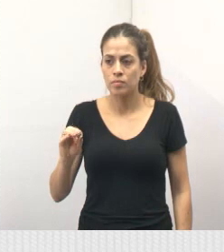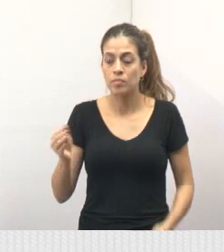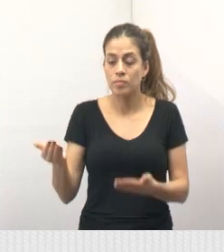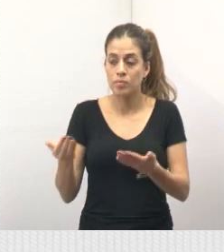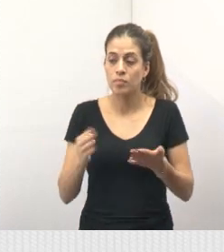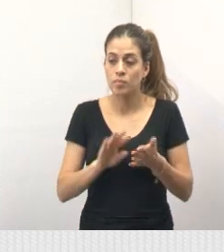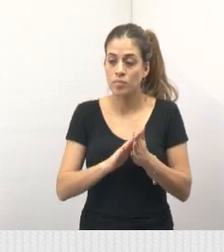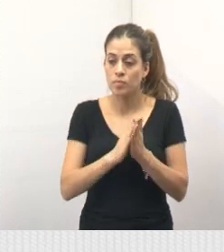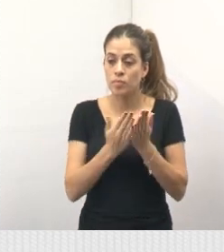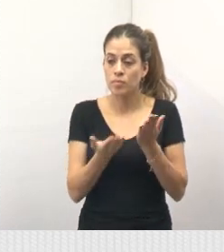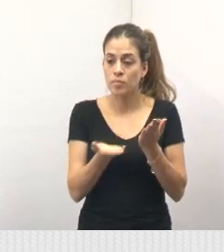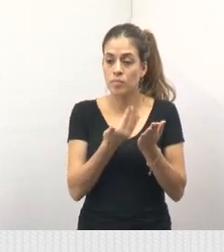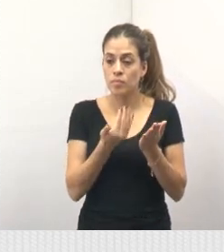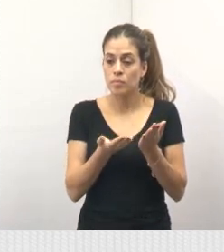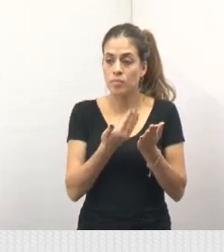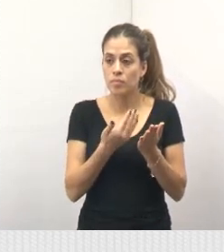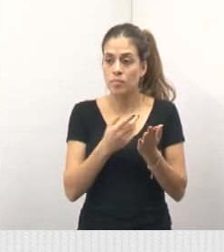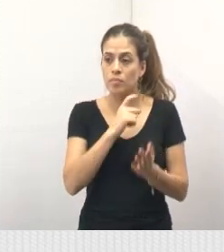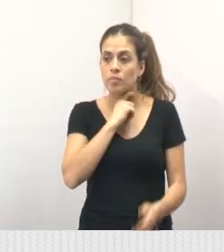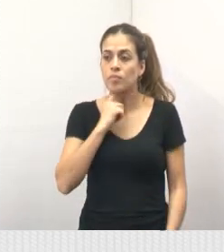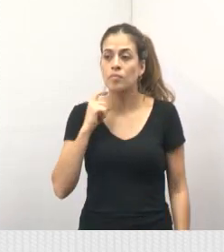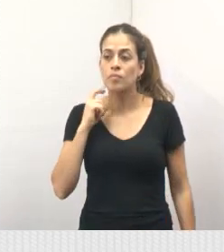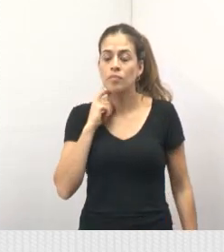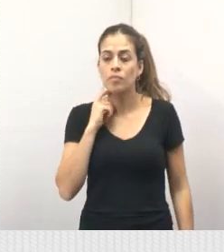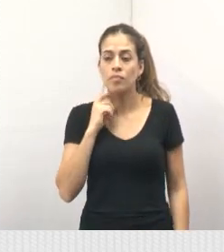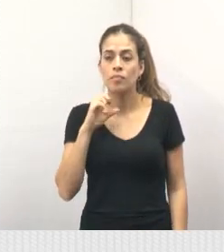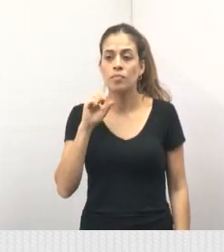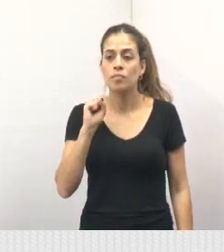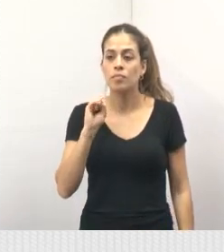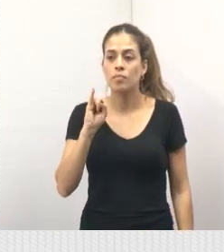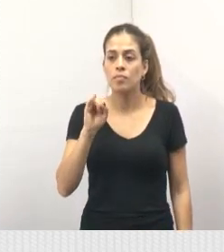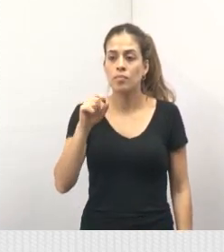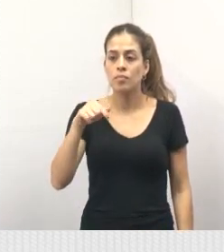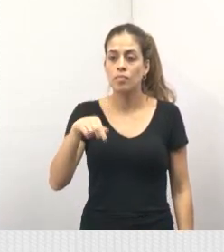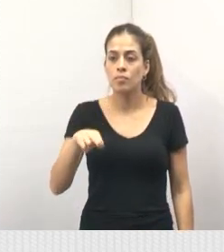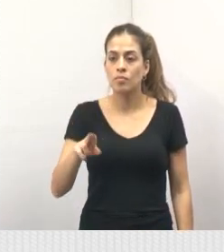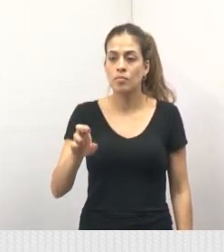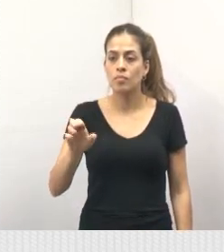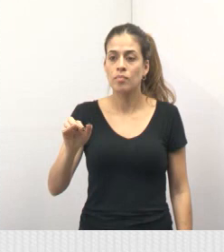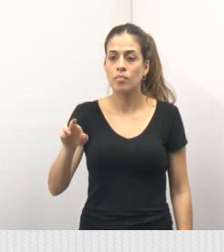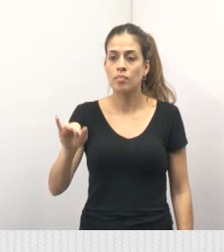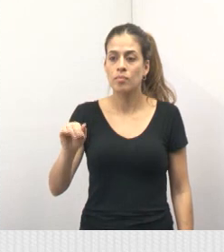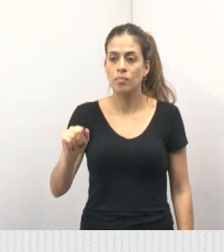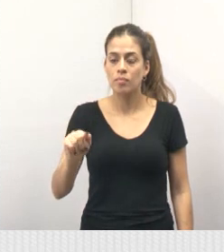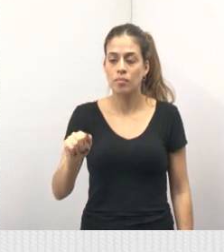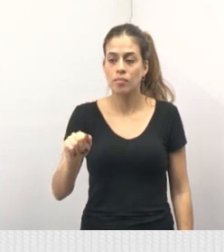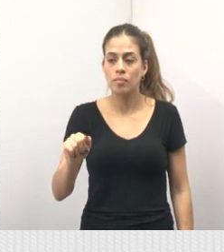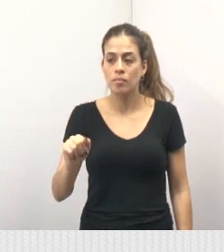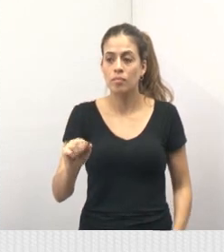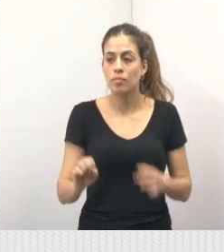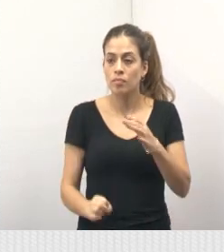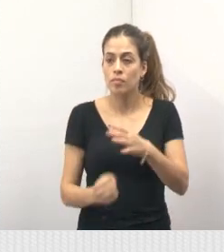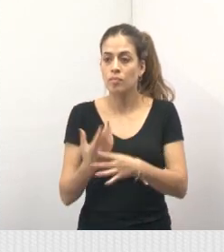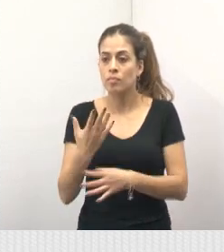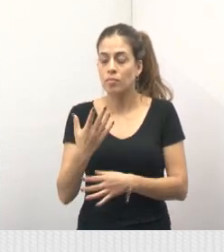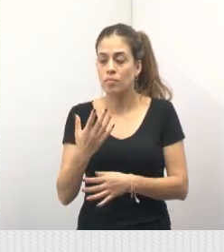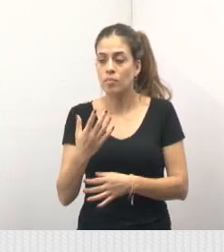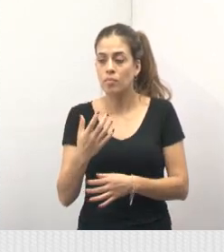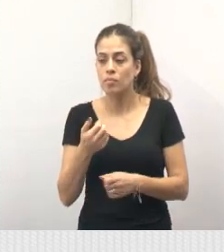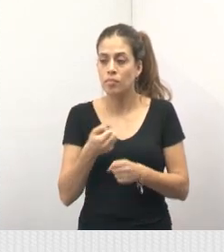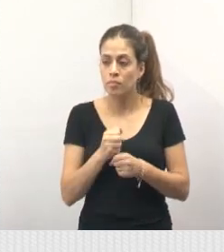Siqueira. Quem é o Padre Siqueira? O Padre Siqueira foi um jacariense que fundou uma obra lá em